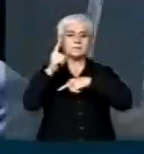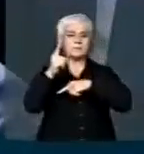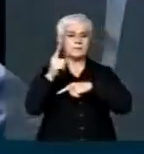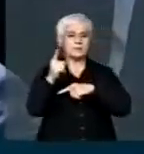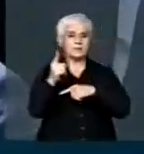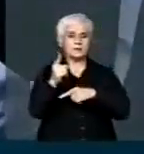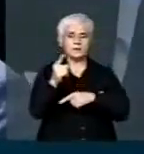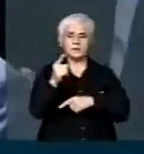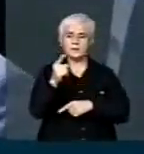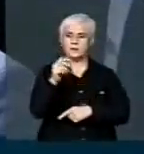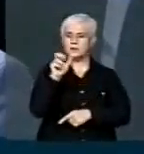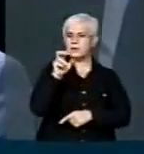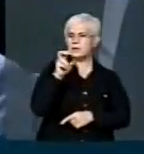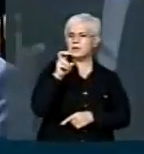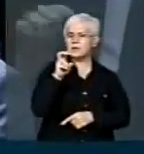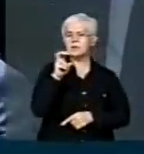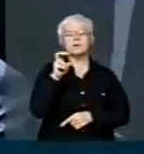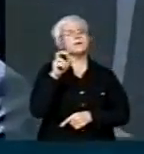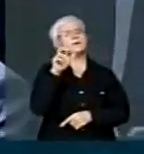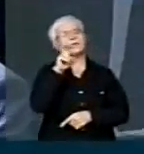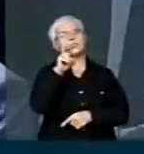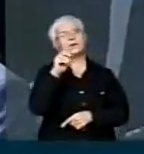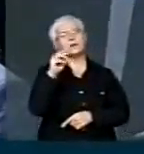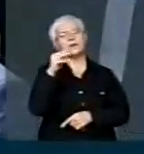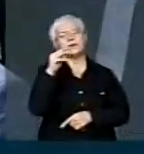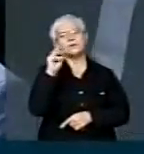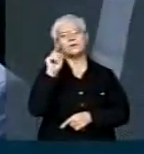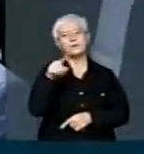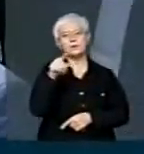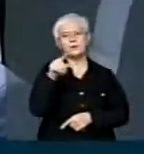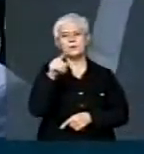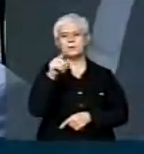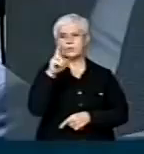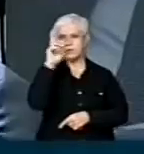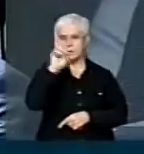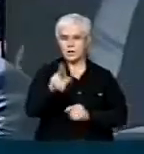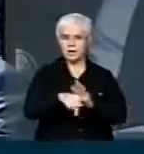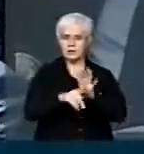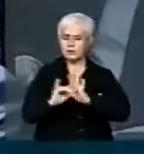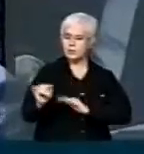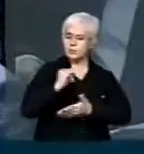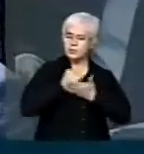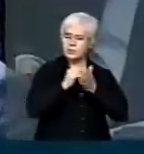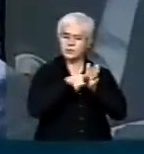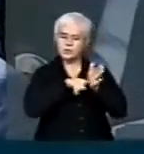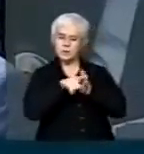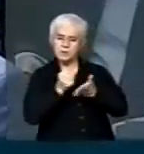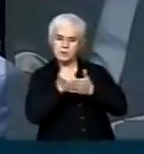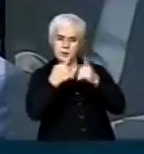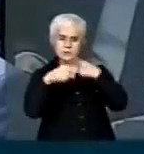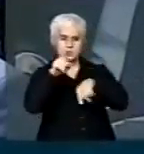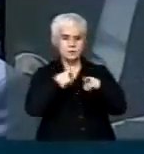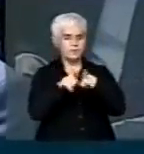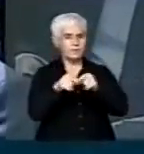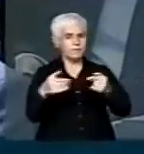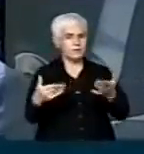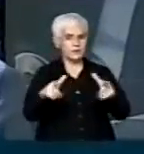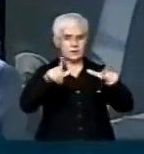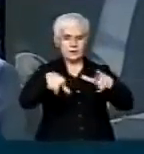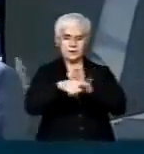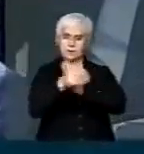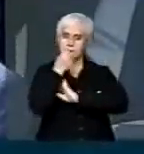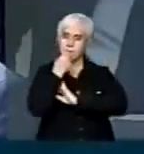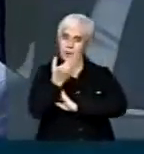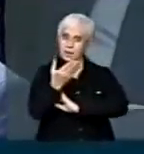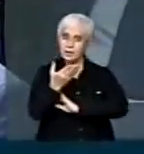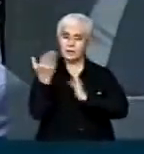bilhão de reais de incentivos a esta área de fundamental importância da pesquisa e desenvolvimento esta área de P